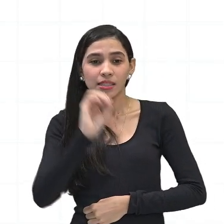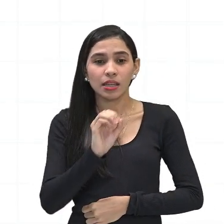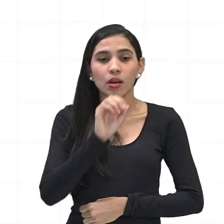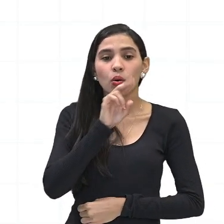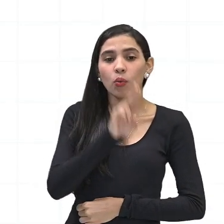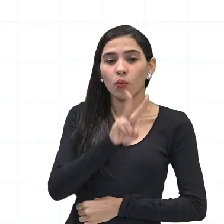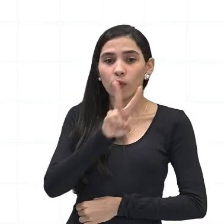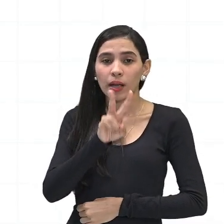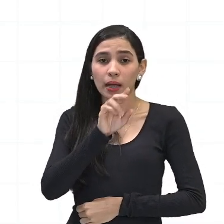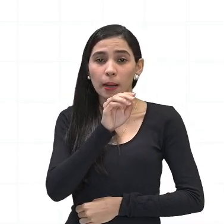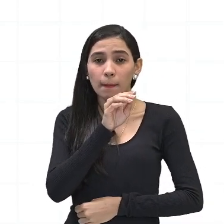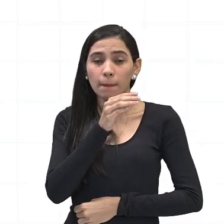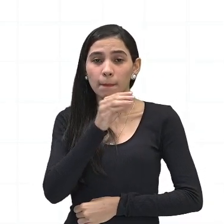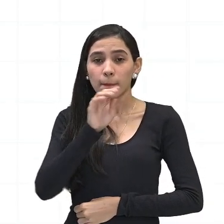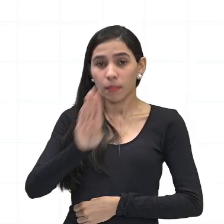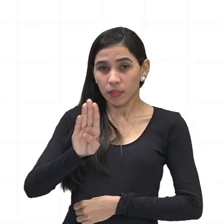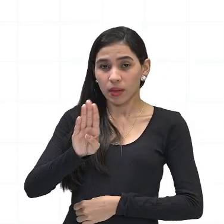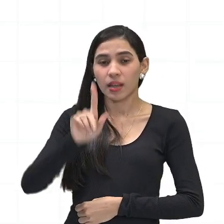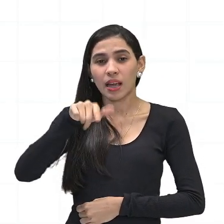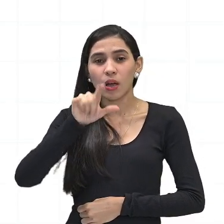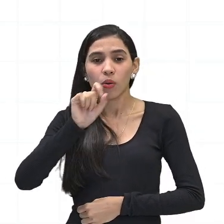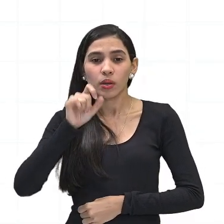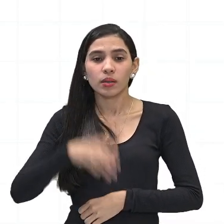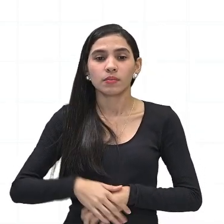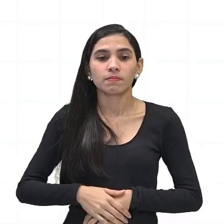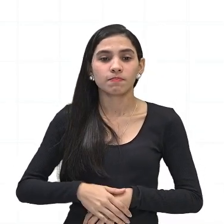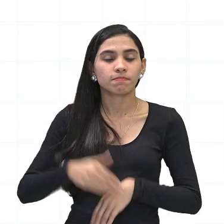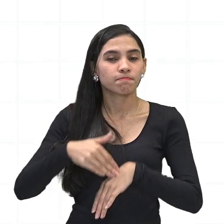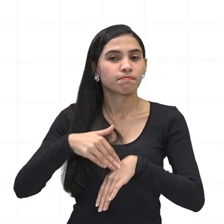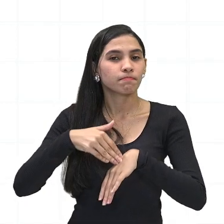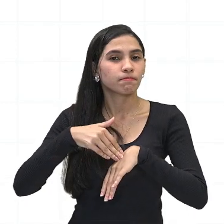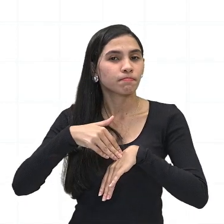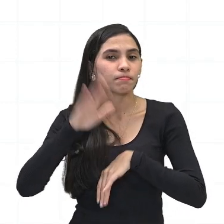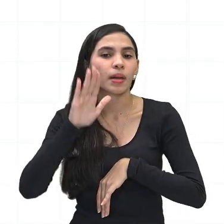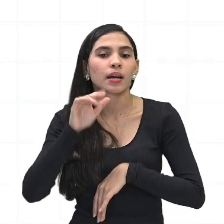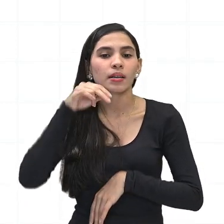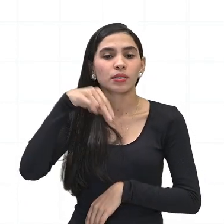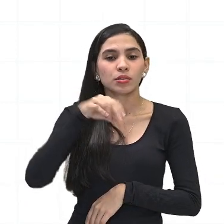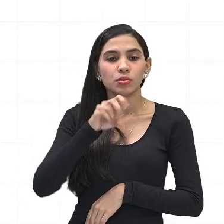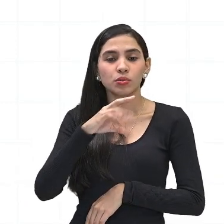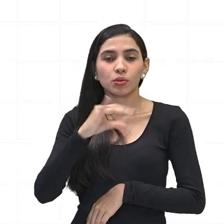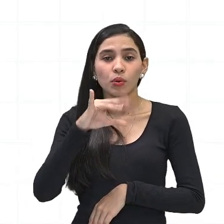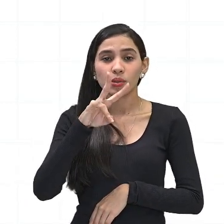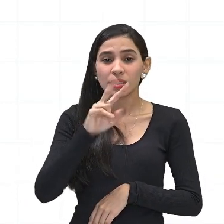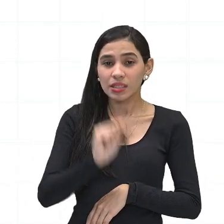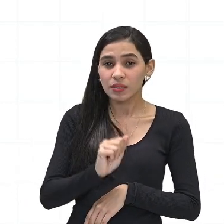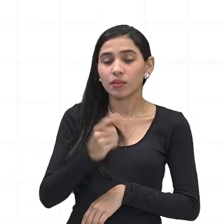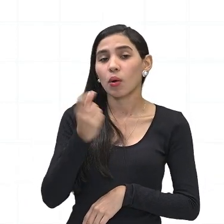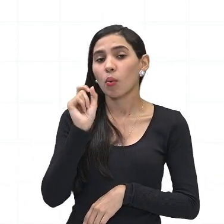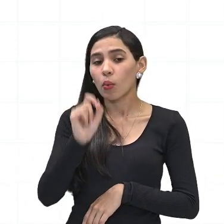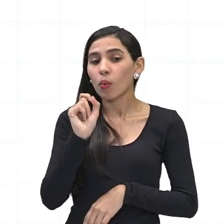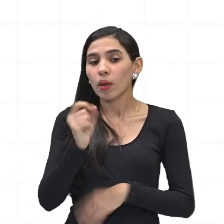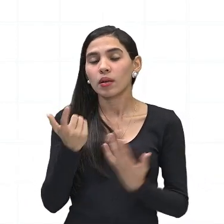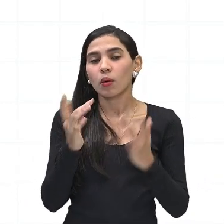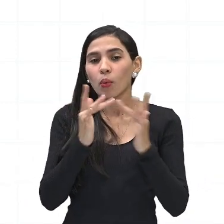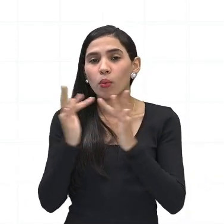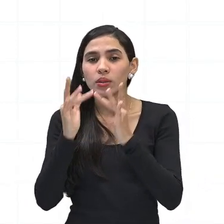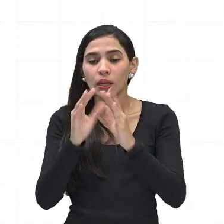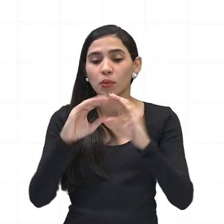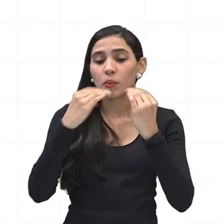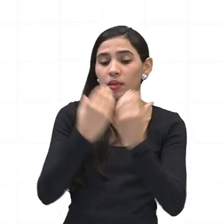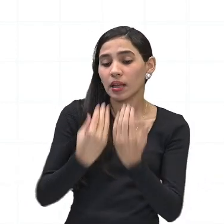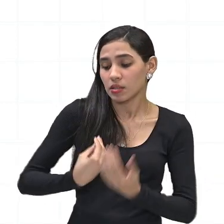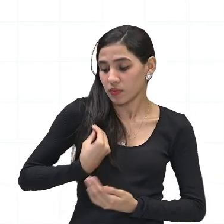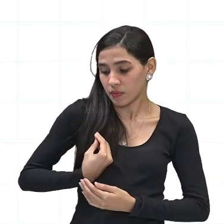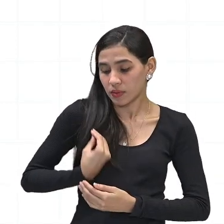os considerados, entre estes, o mais nocivo, que é nocivo aos seres vivos. Então,